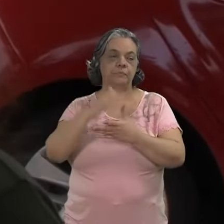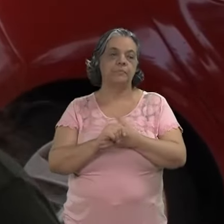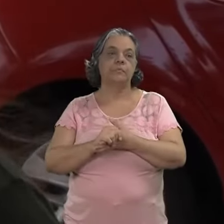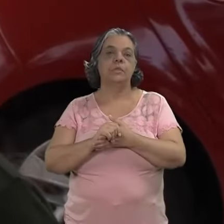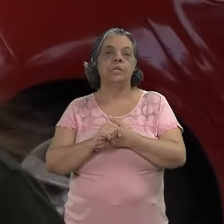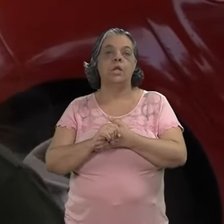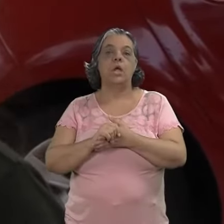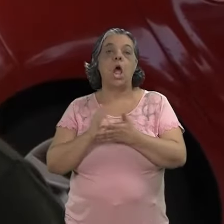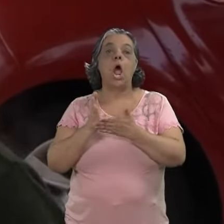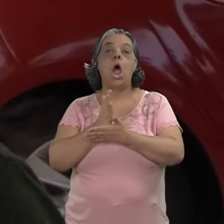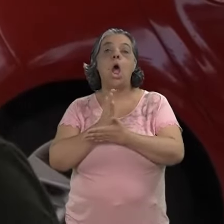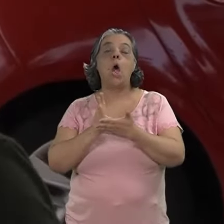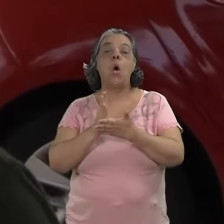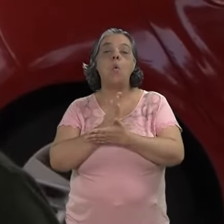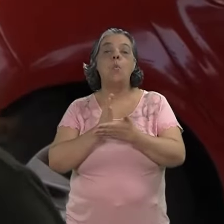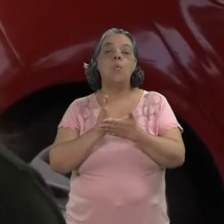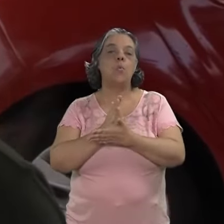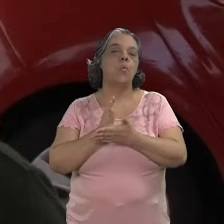no futuro.